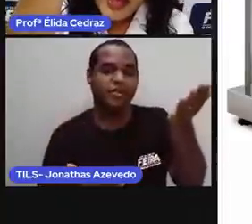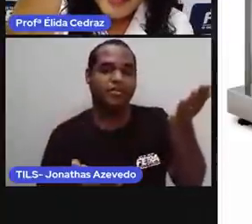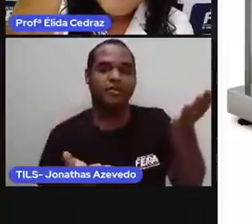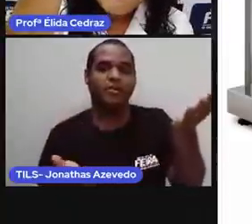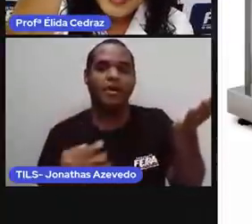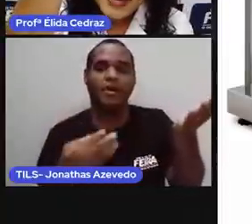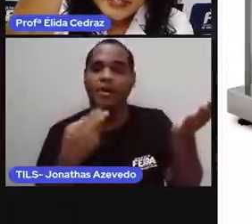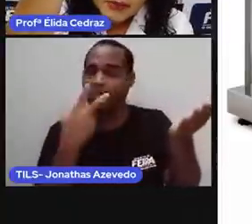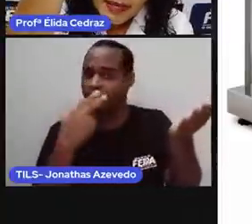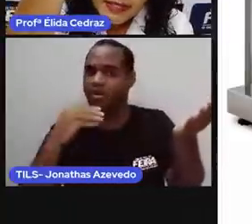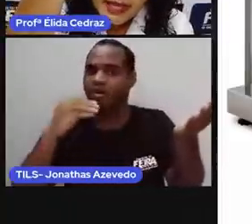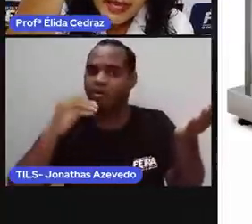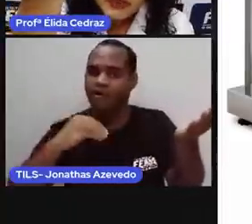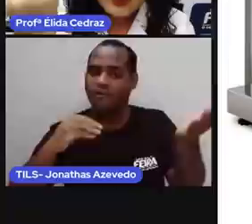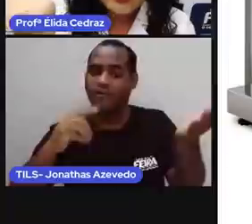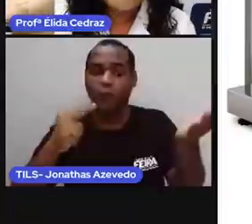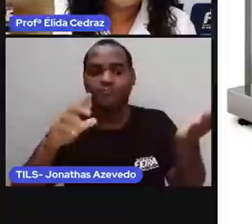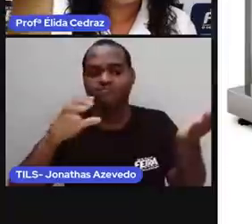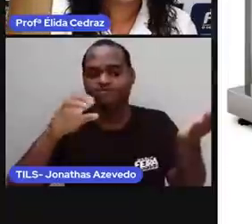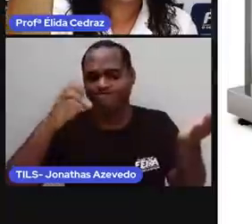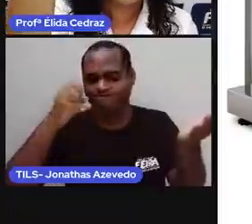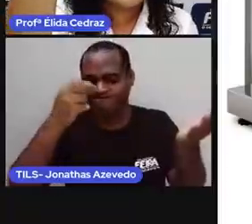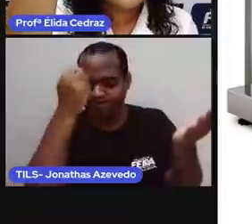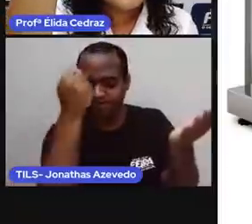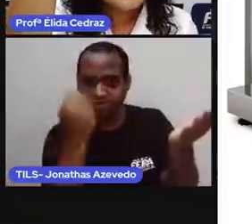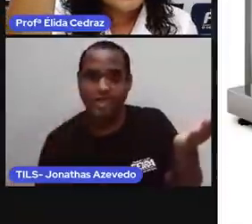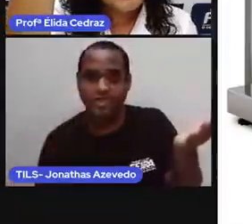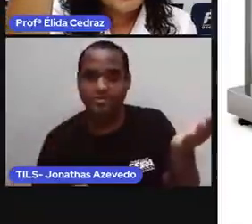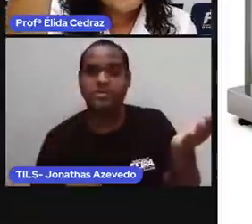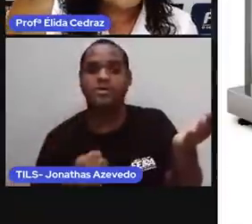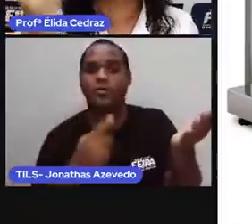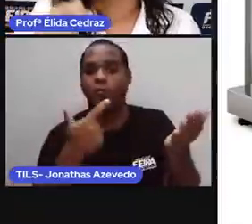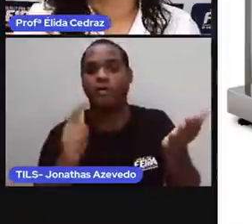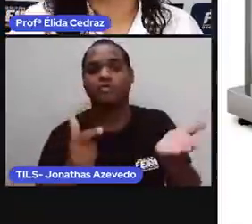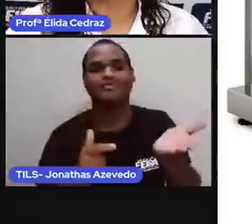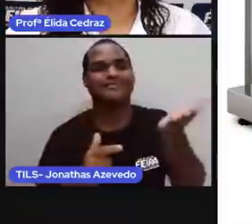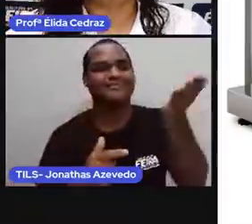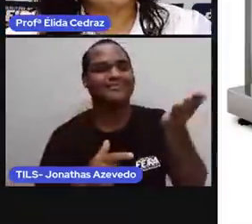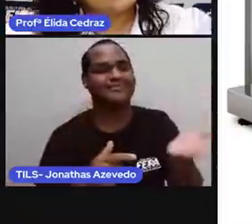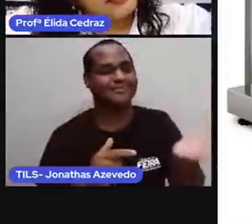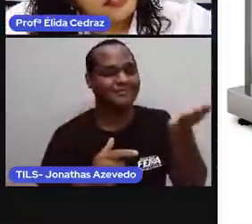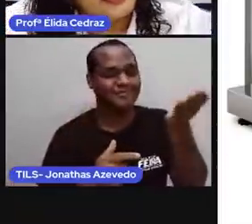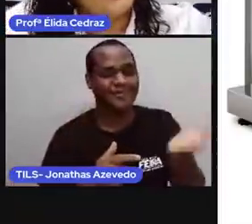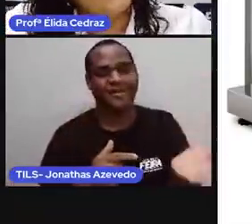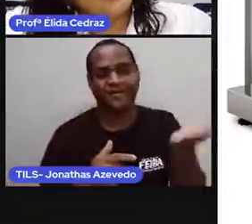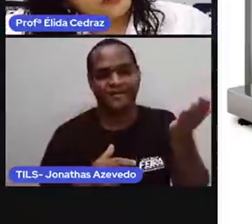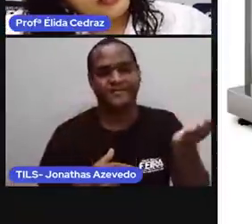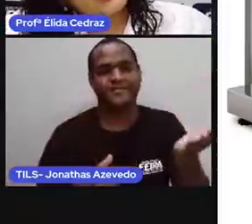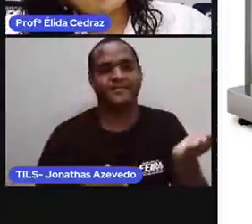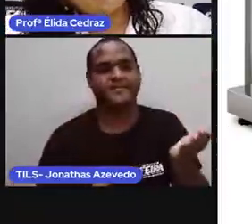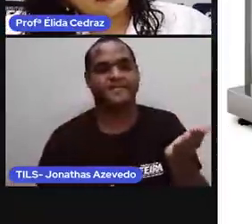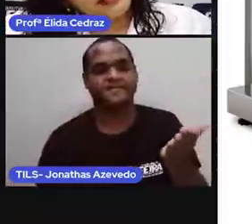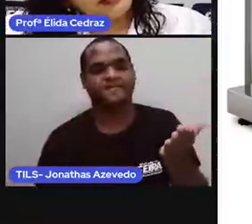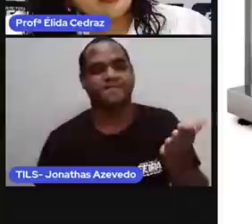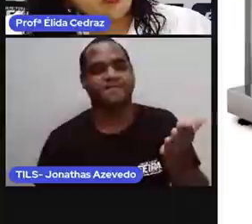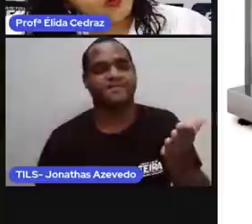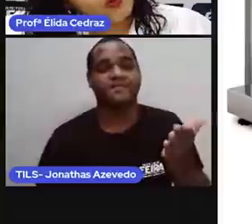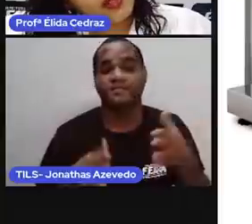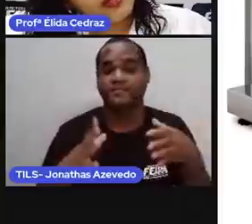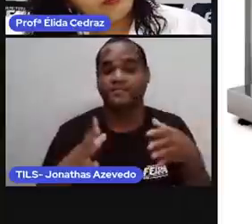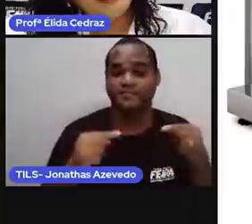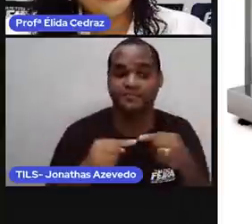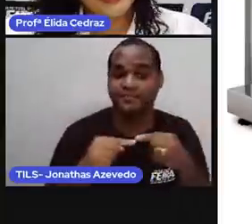é mais pesado do que o lado que subiu. Igual quando a gente vai na